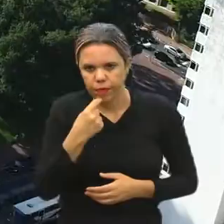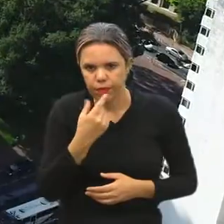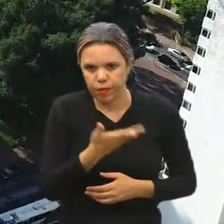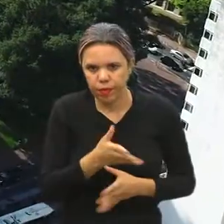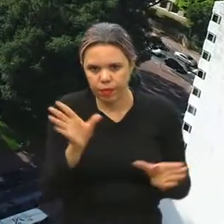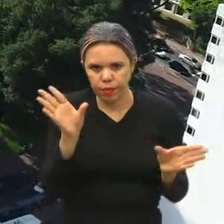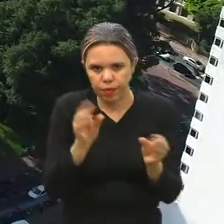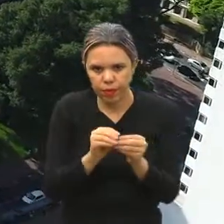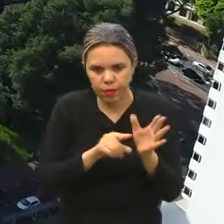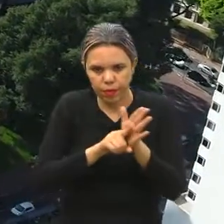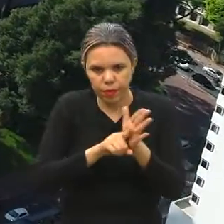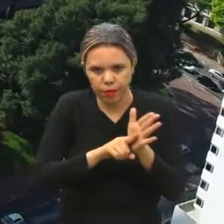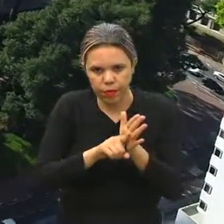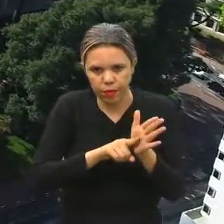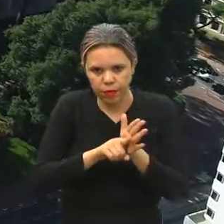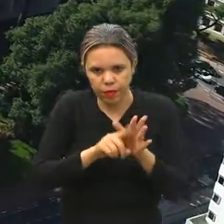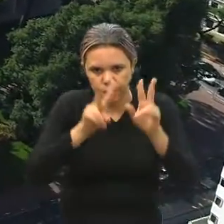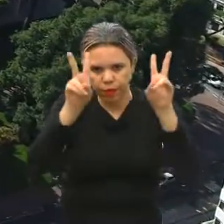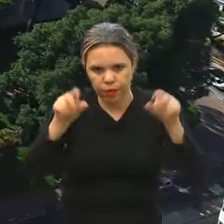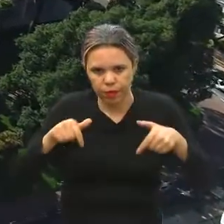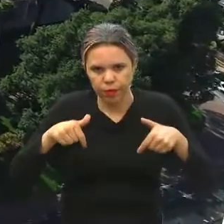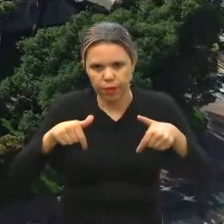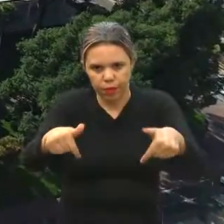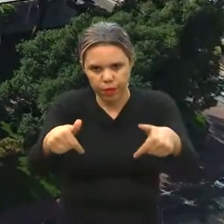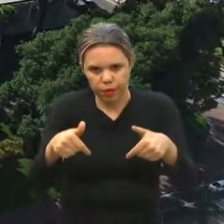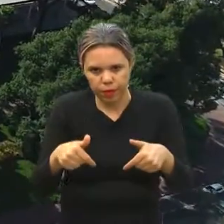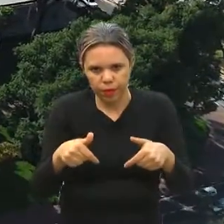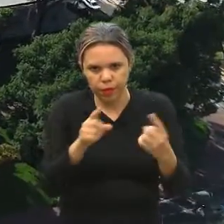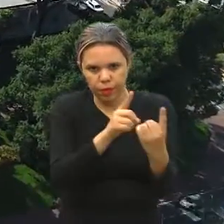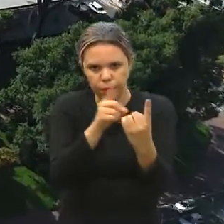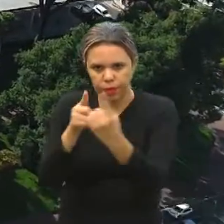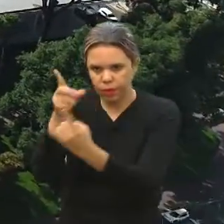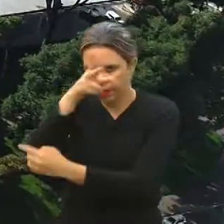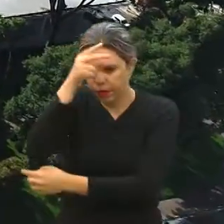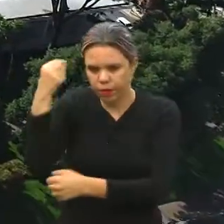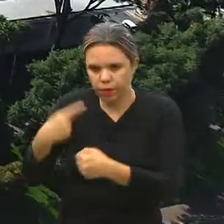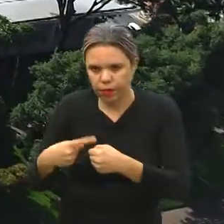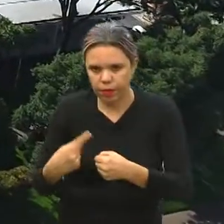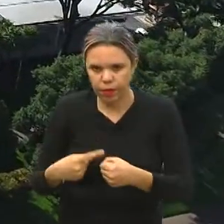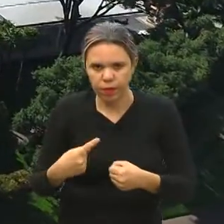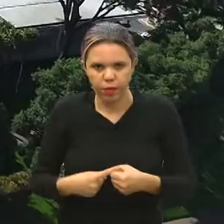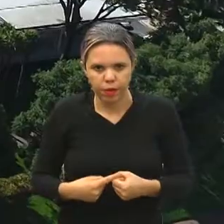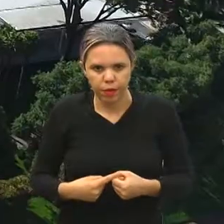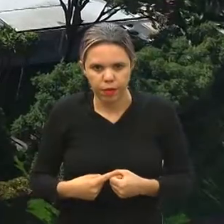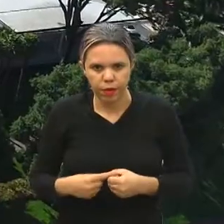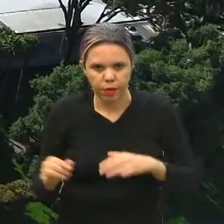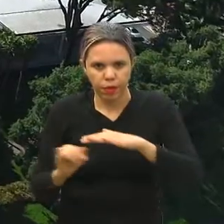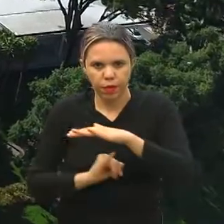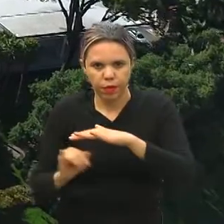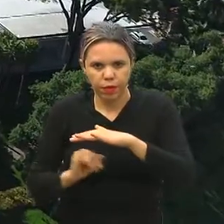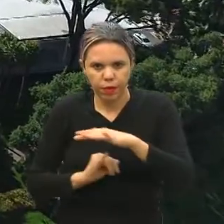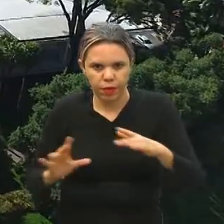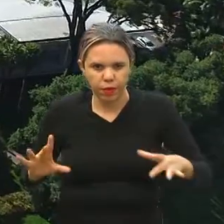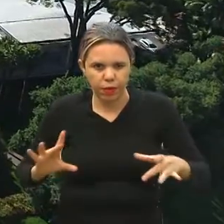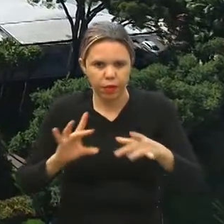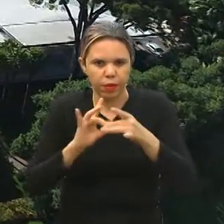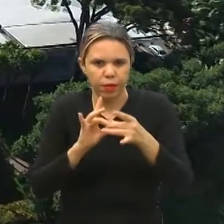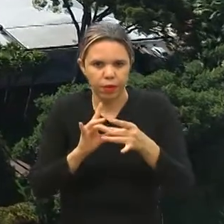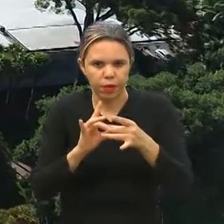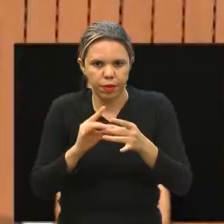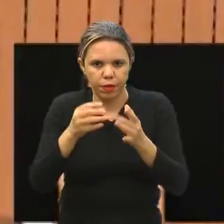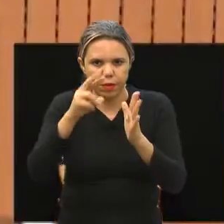Prefeitura de Campinas concluiu a investigação sobre a atuação de serviços públicos municipais e de entidade